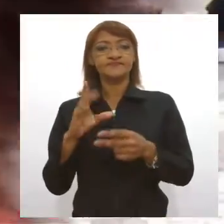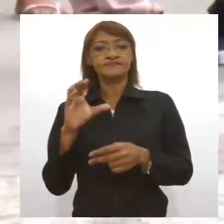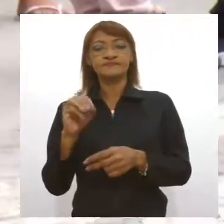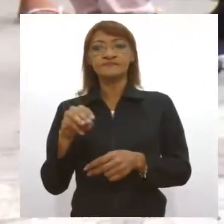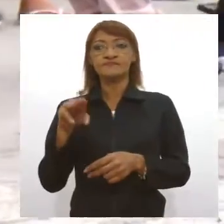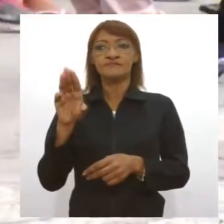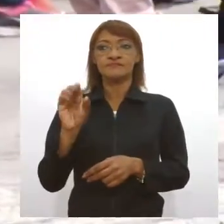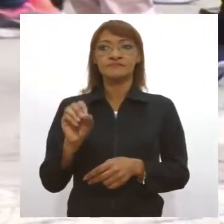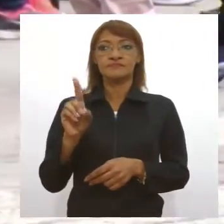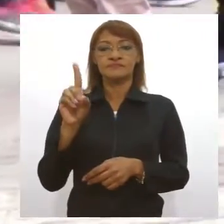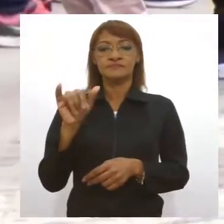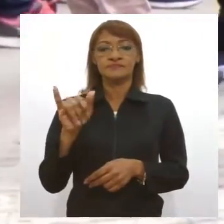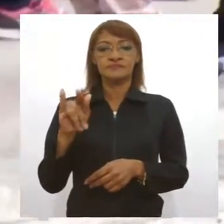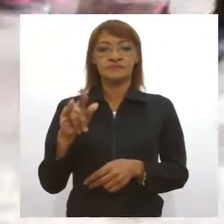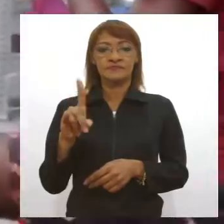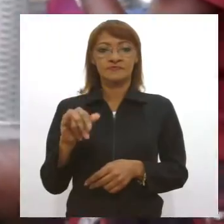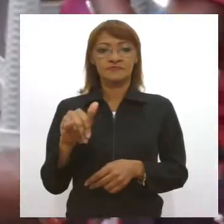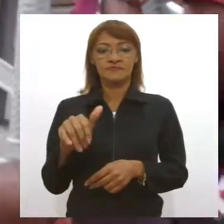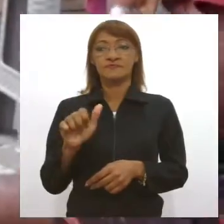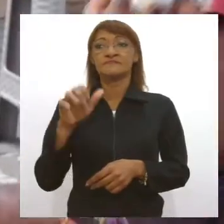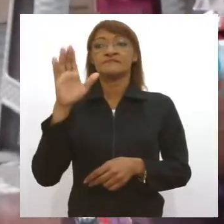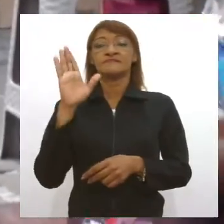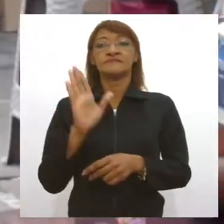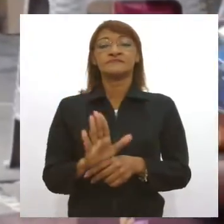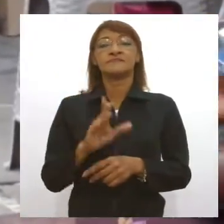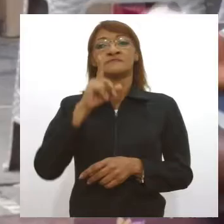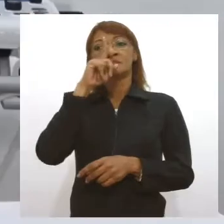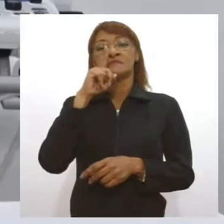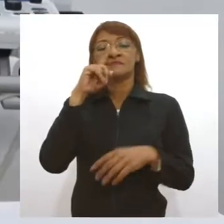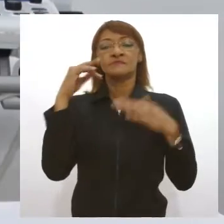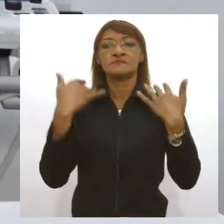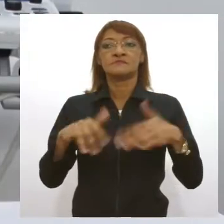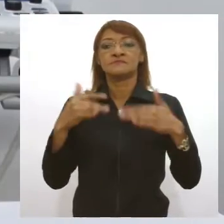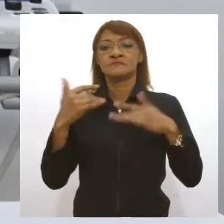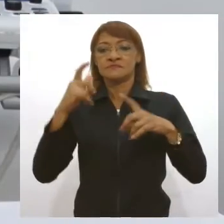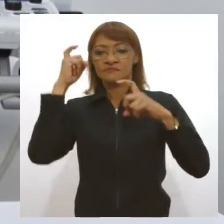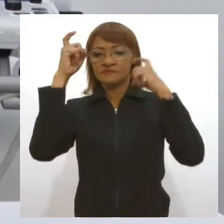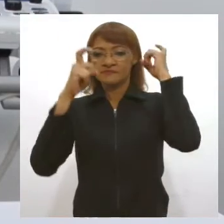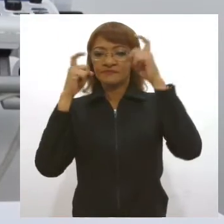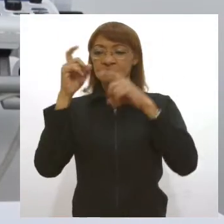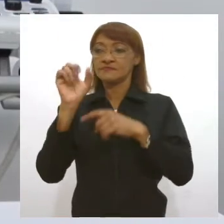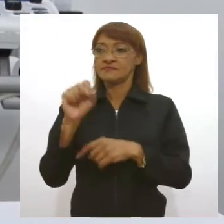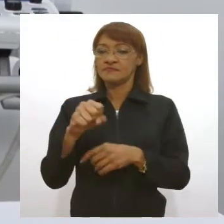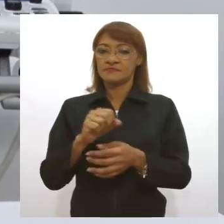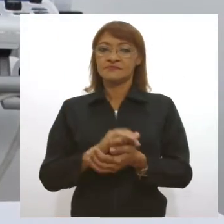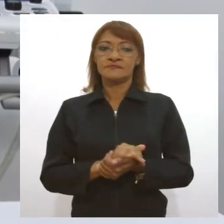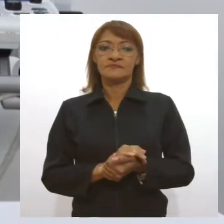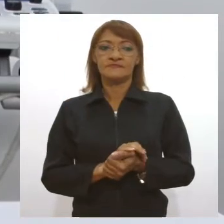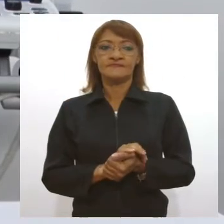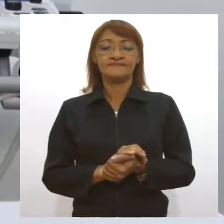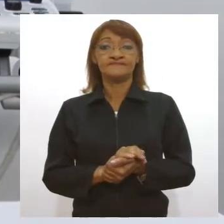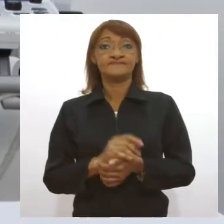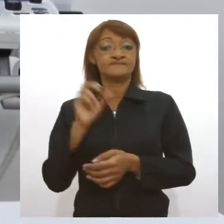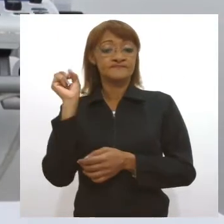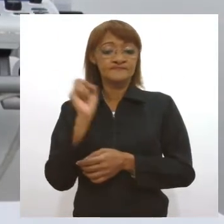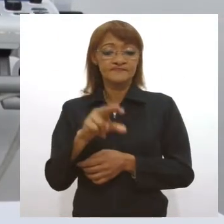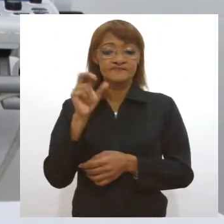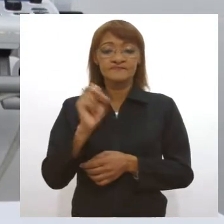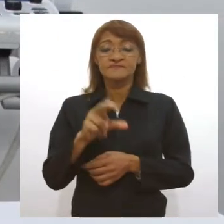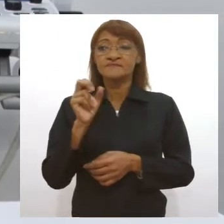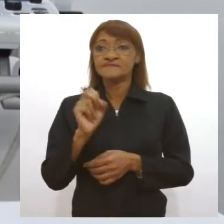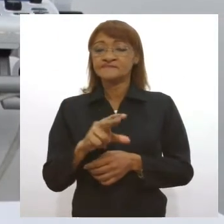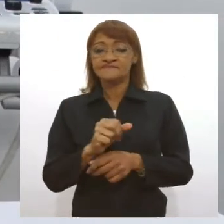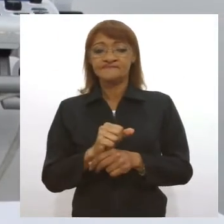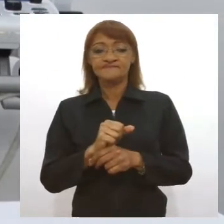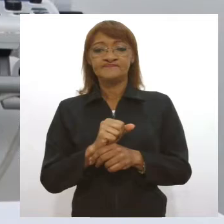os riscos durante a pandemia são preocupantes. Existem hipóteses de que o vírus, ele se